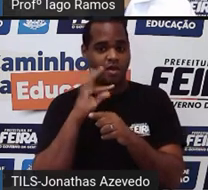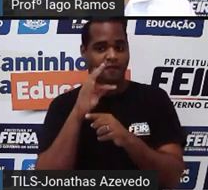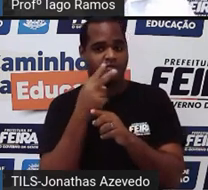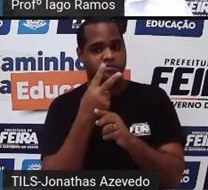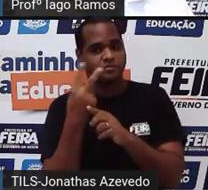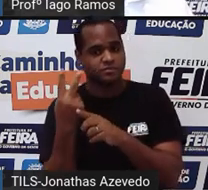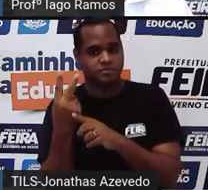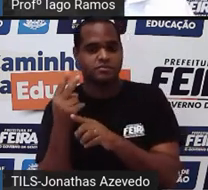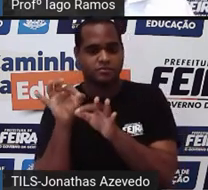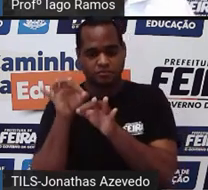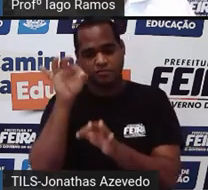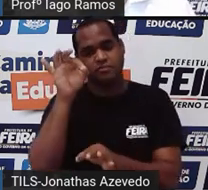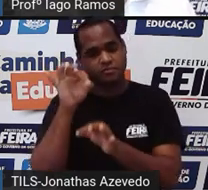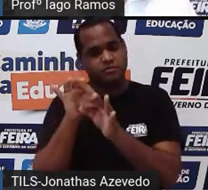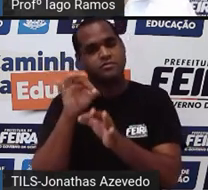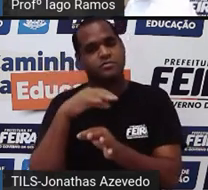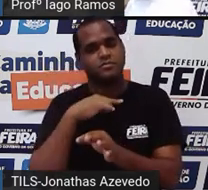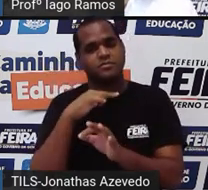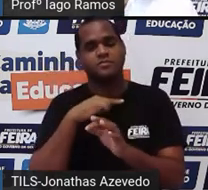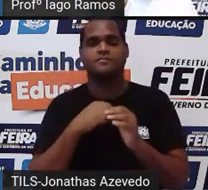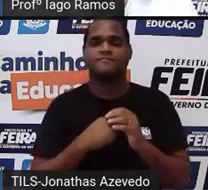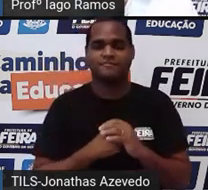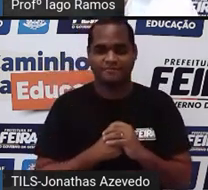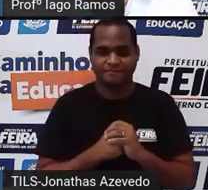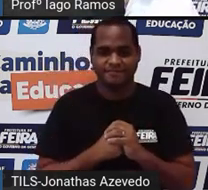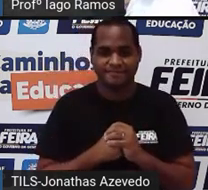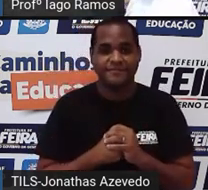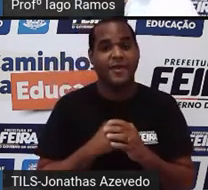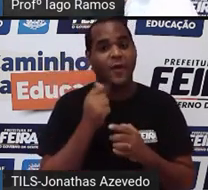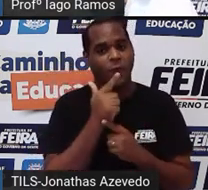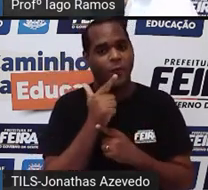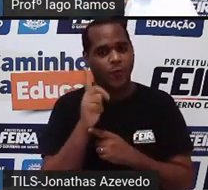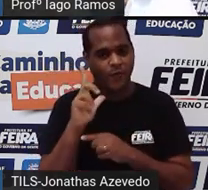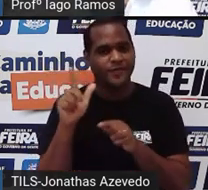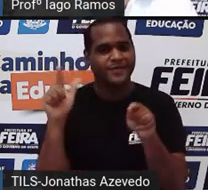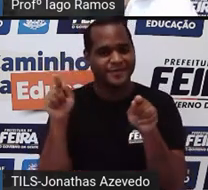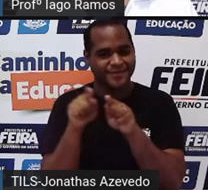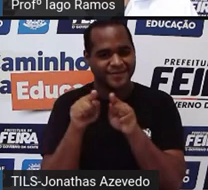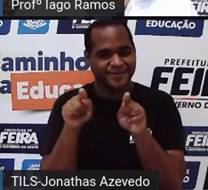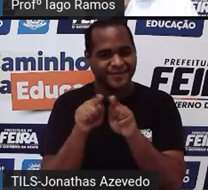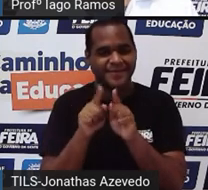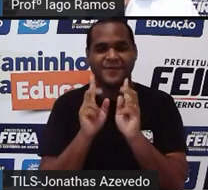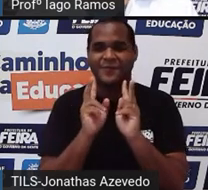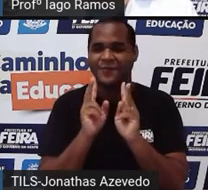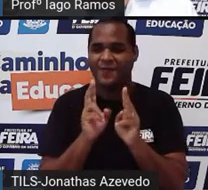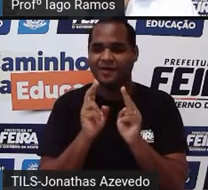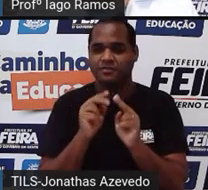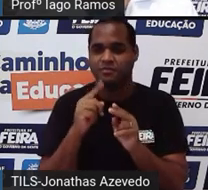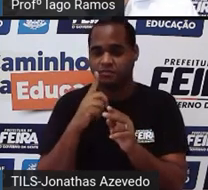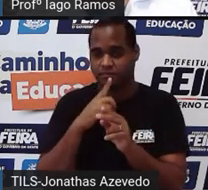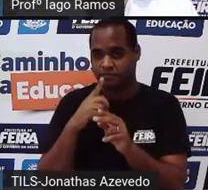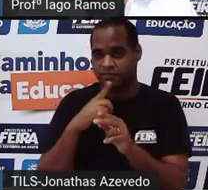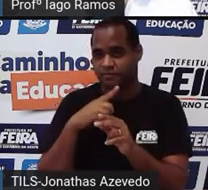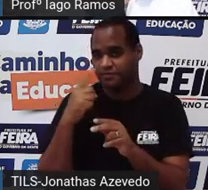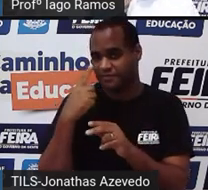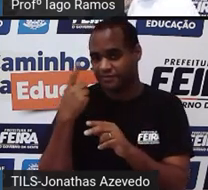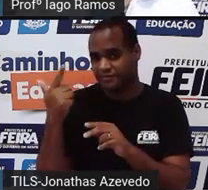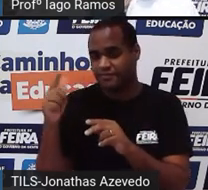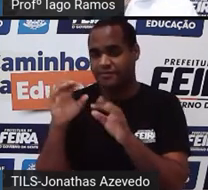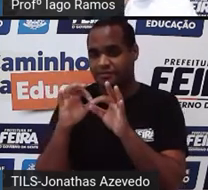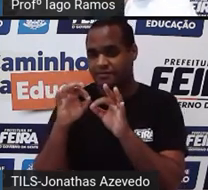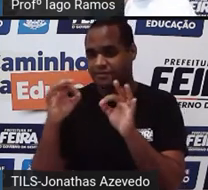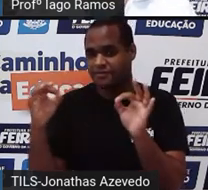F até a reta. Então, do outro lado da reta, que é o espelho, tem um ponto que é